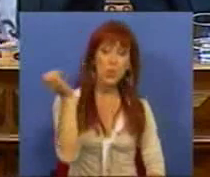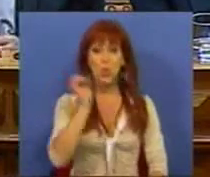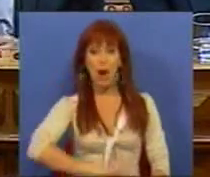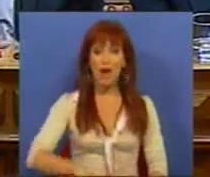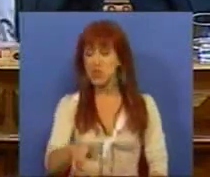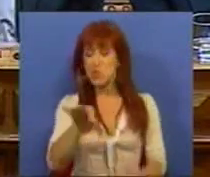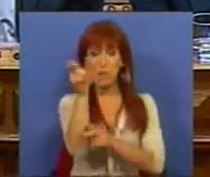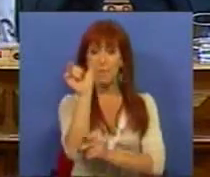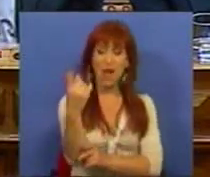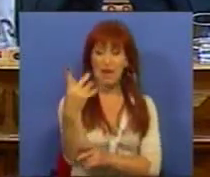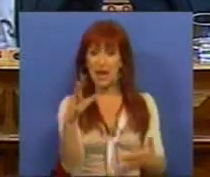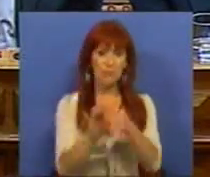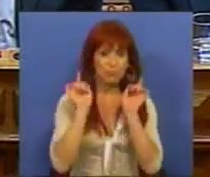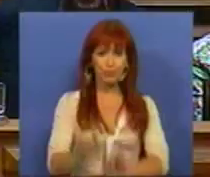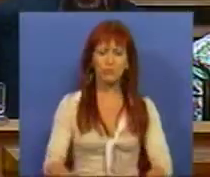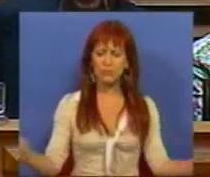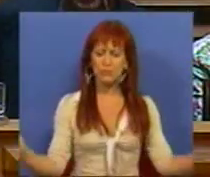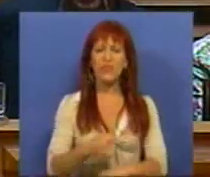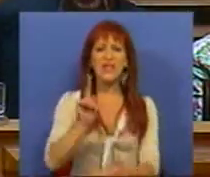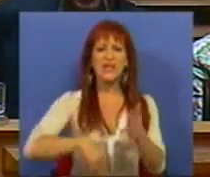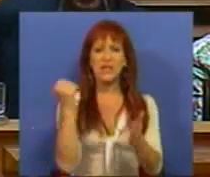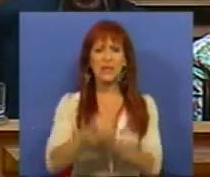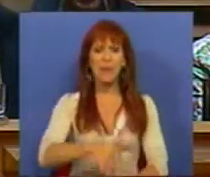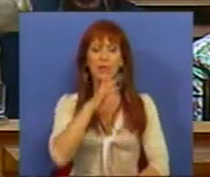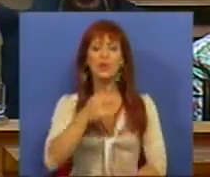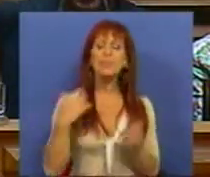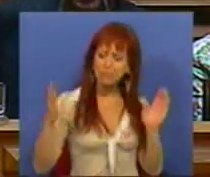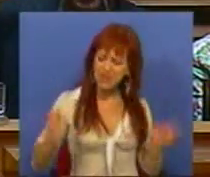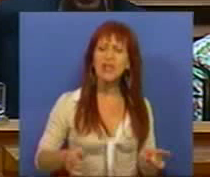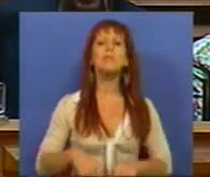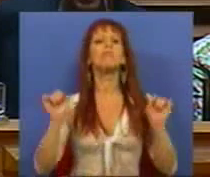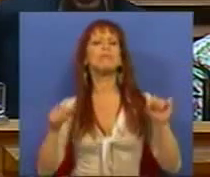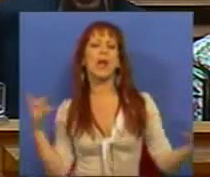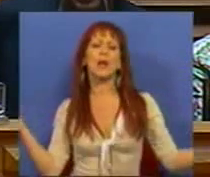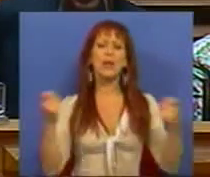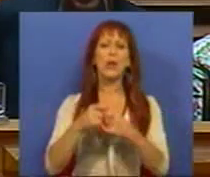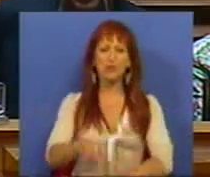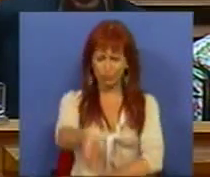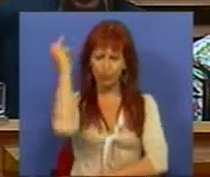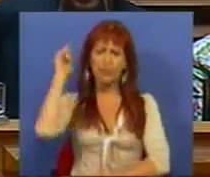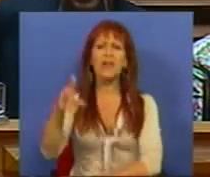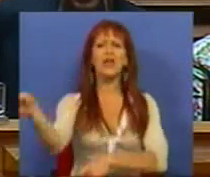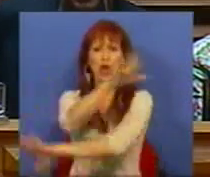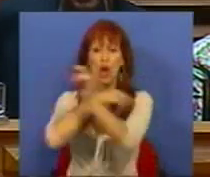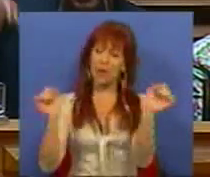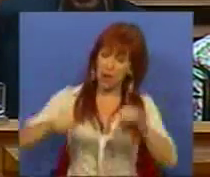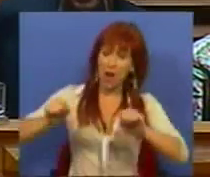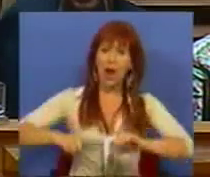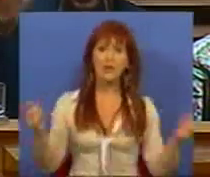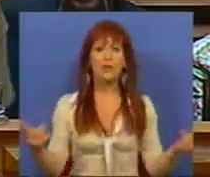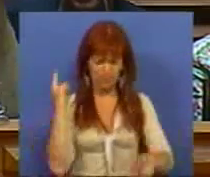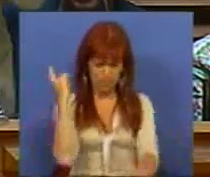há nenhuma palavra sobre isso. Nós sempre dissemos que é preciso, sim, Sr. ligar-nos a alta velocidade na Europa. Claro que sim.